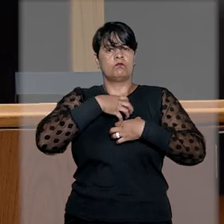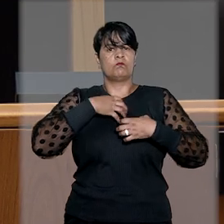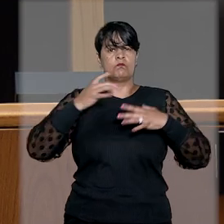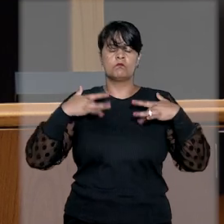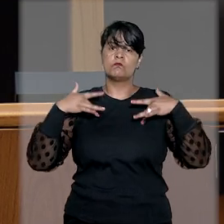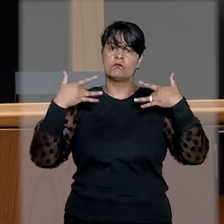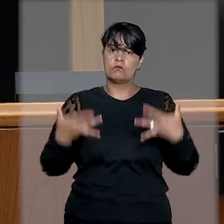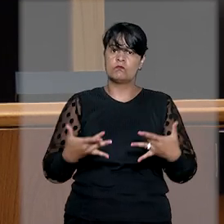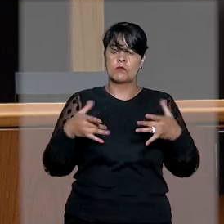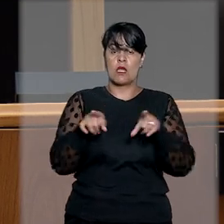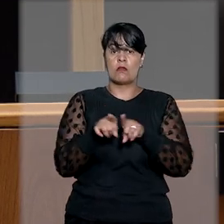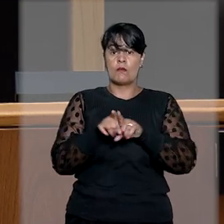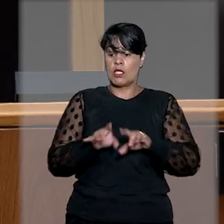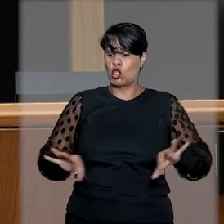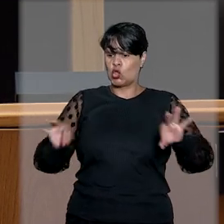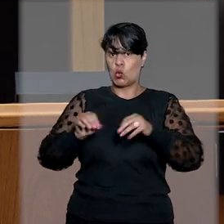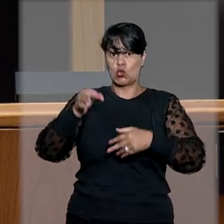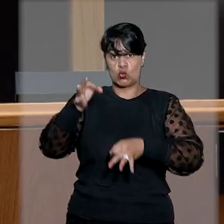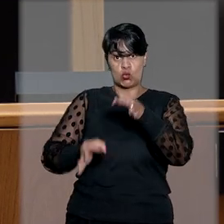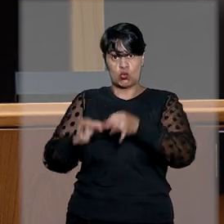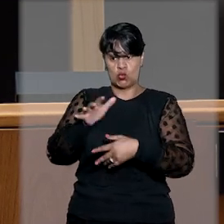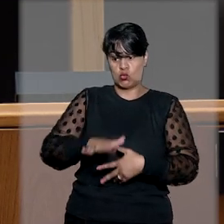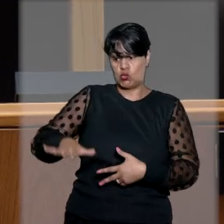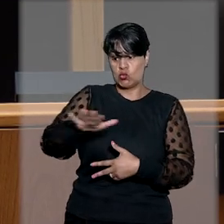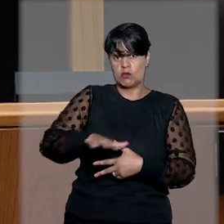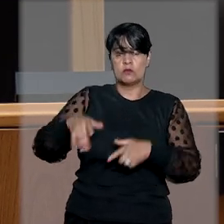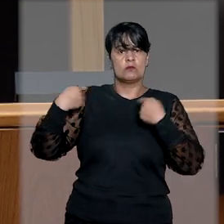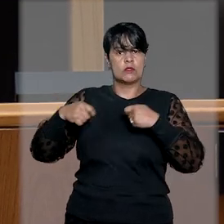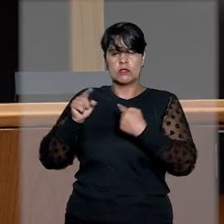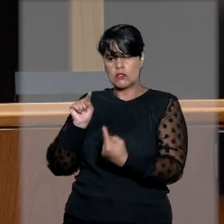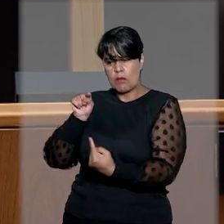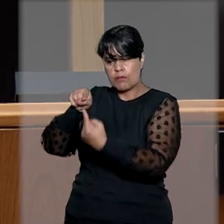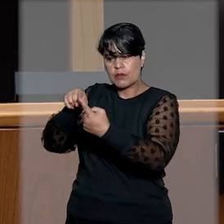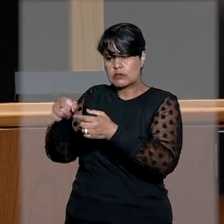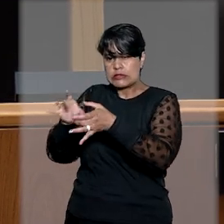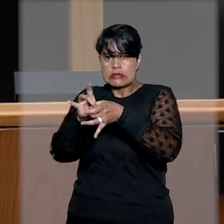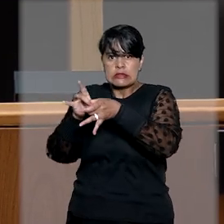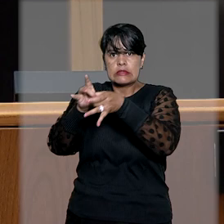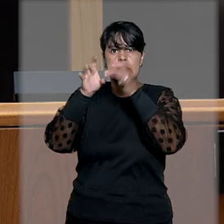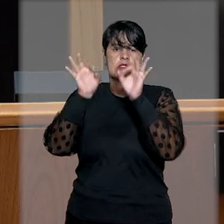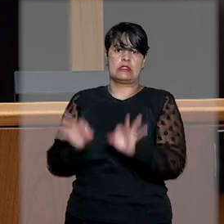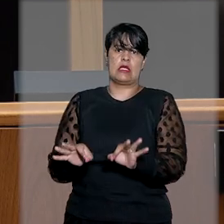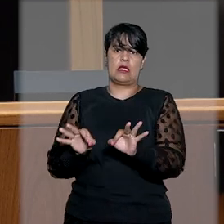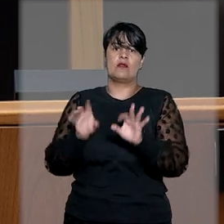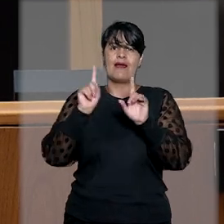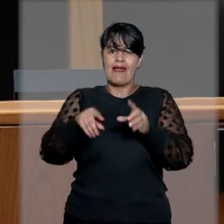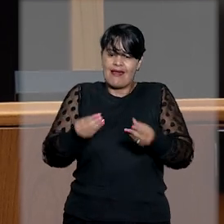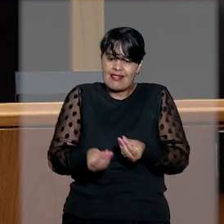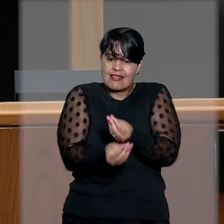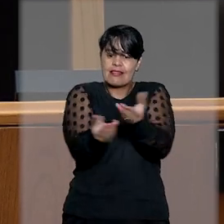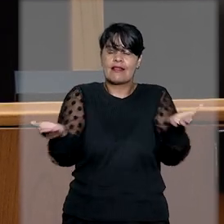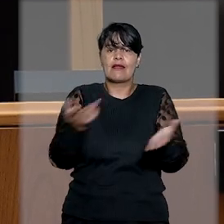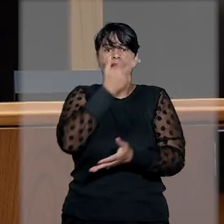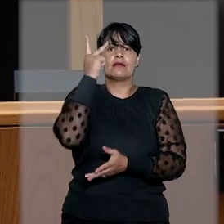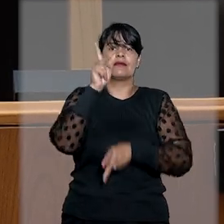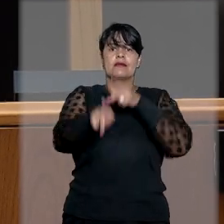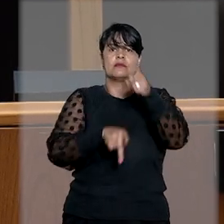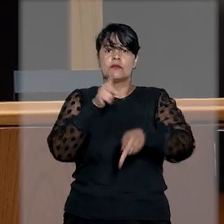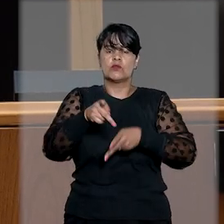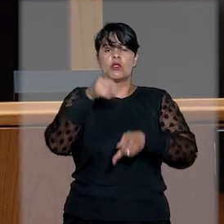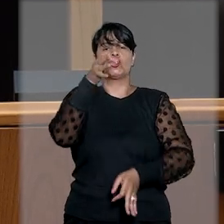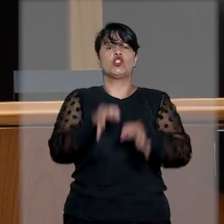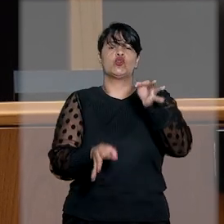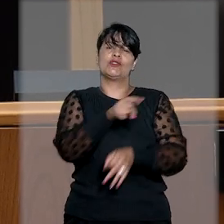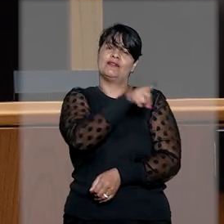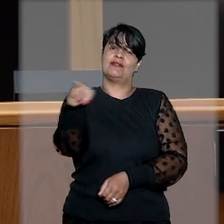judiciário que todos estejamos imbuídos do mesmo objetivo, levar aos jurisdicionados a justiça